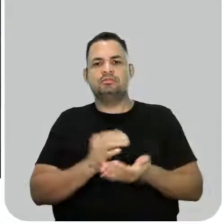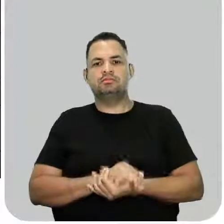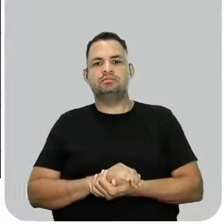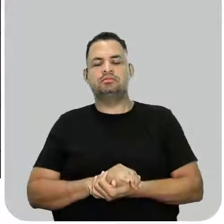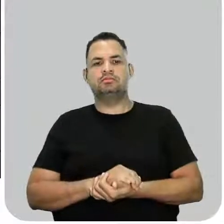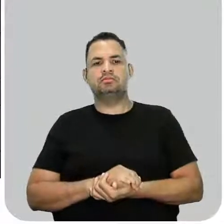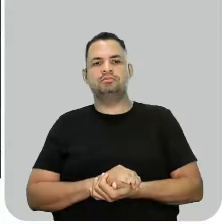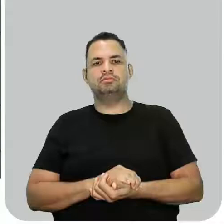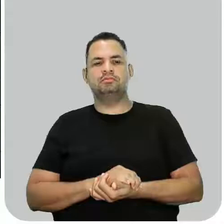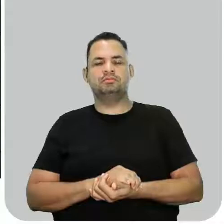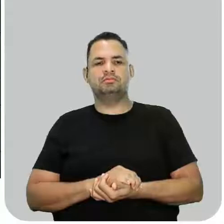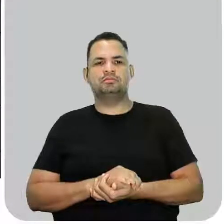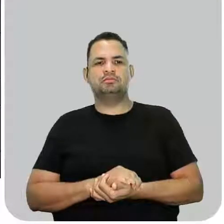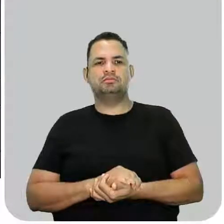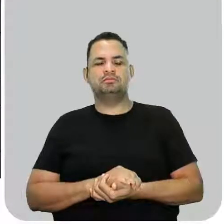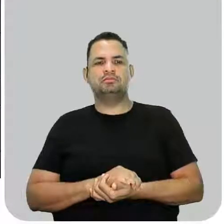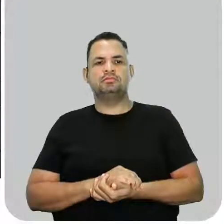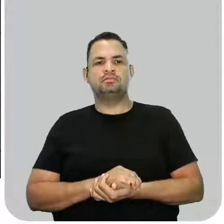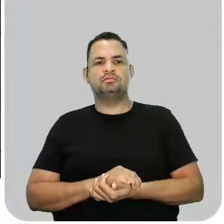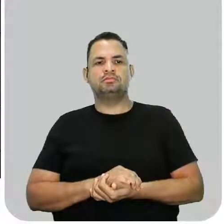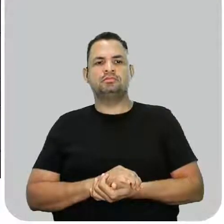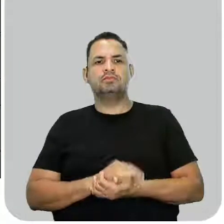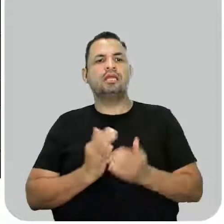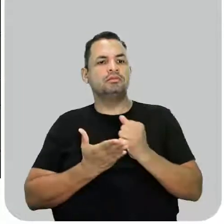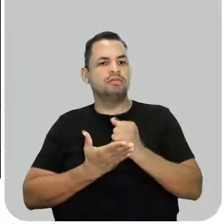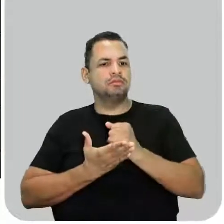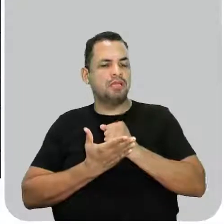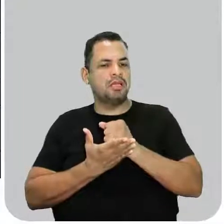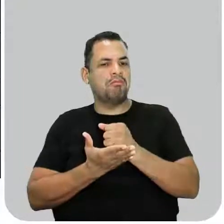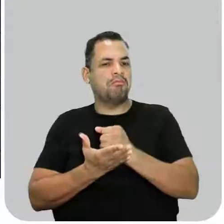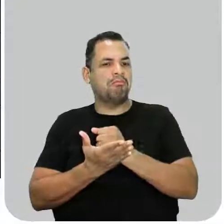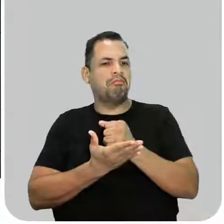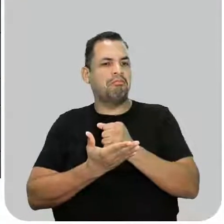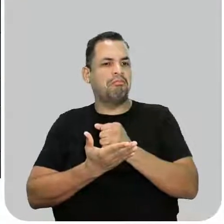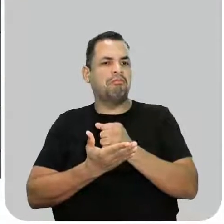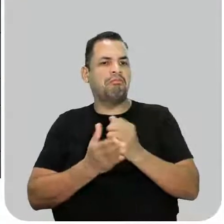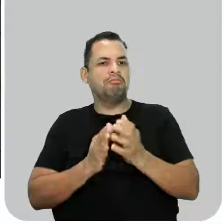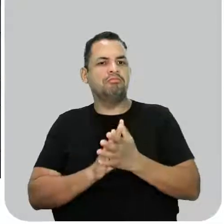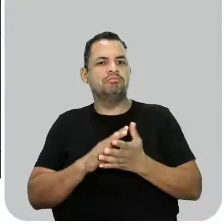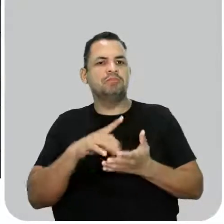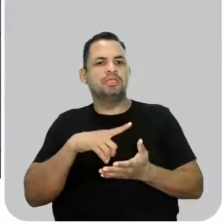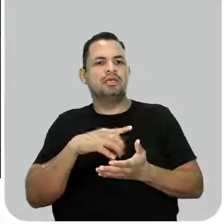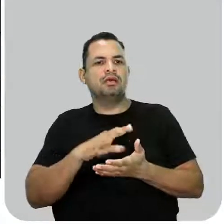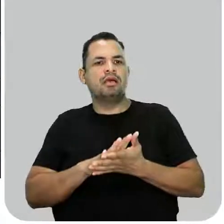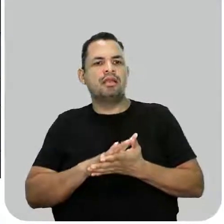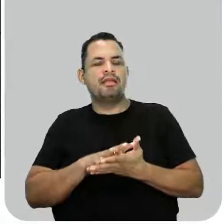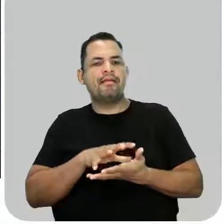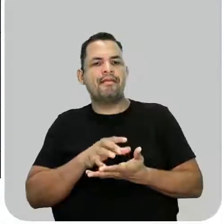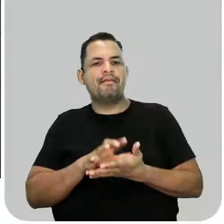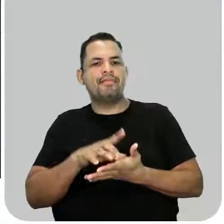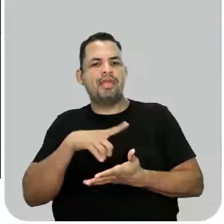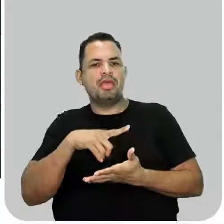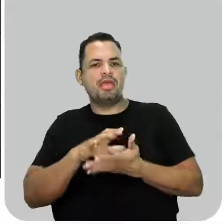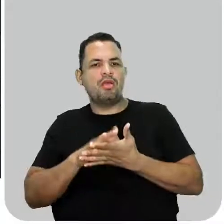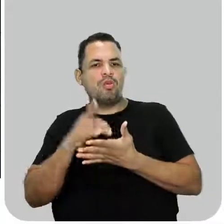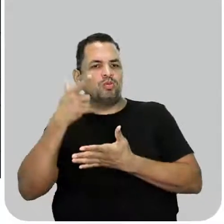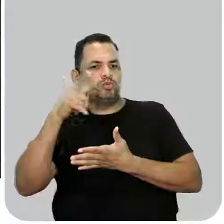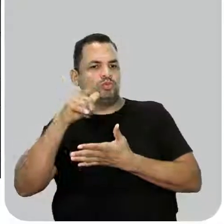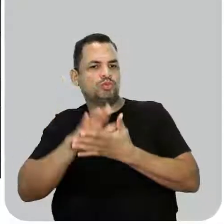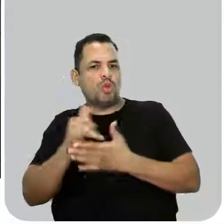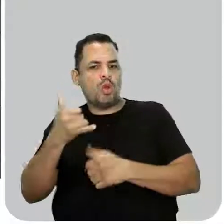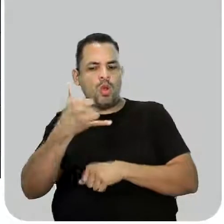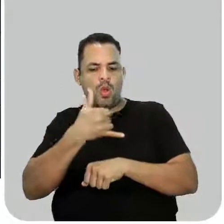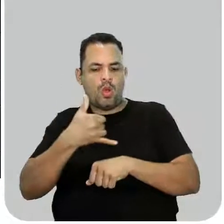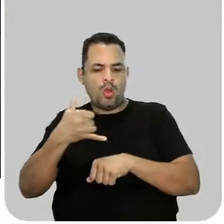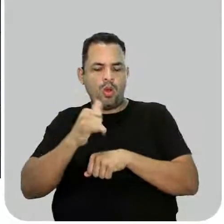daqui, Vamos olhar. Ele vem e dá um suporte pequeno, ó. A obtenção de óleos vegetais, de maneira